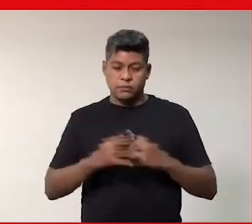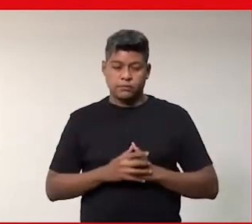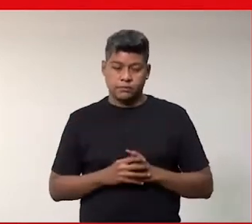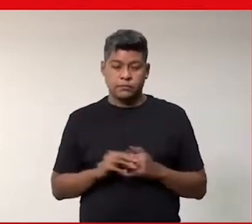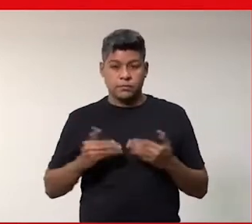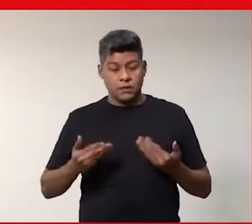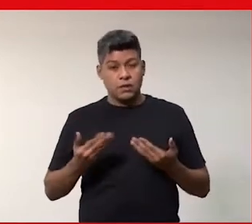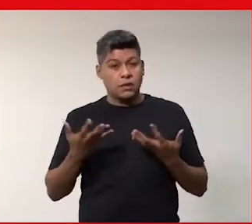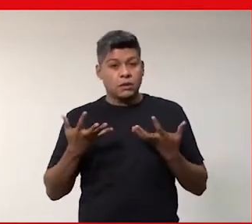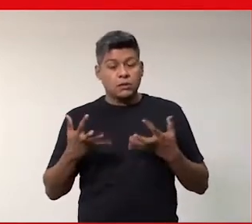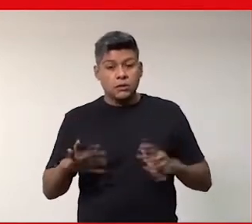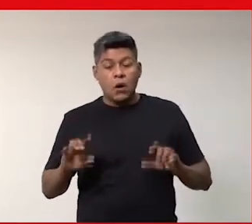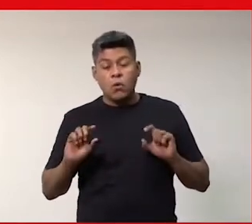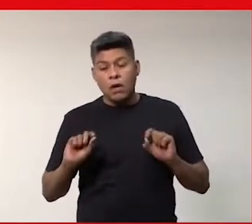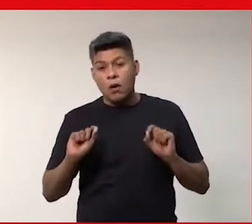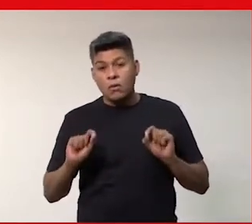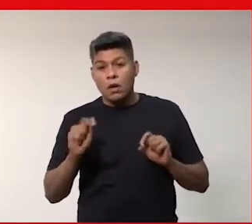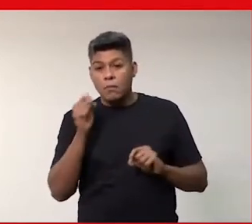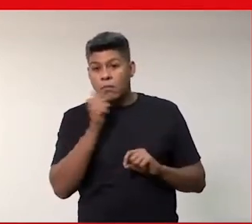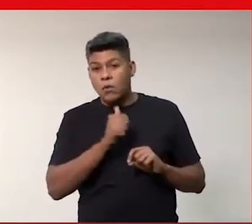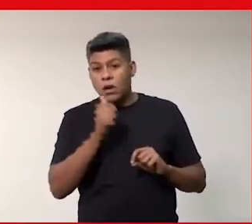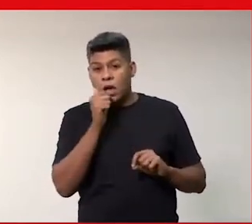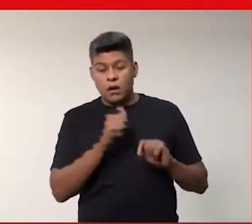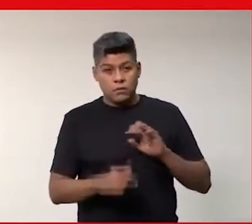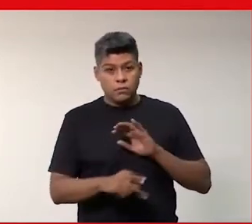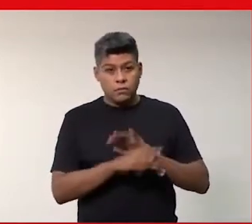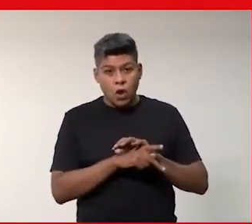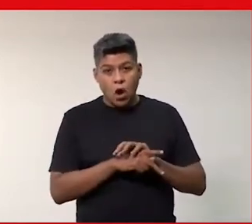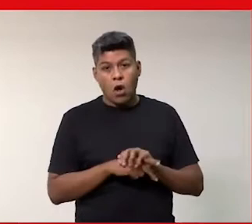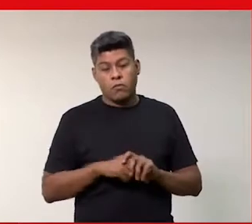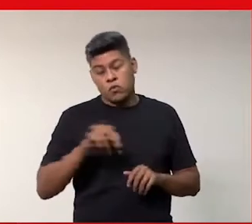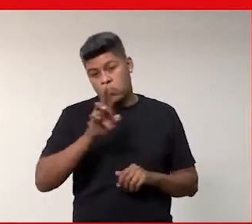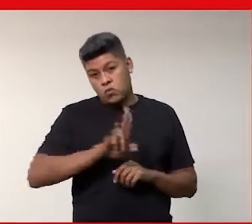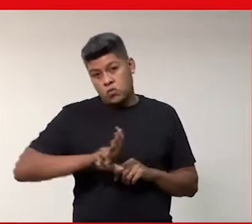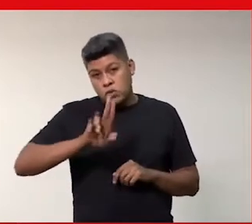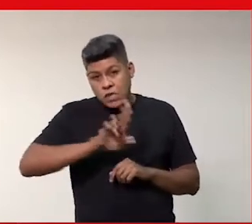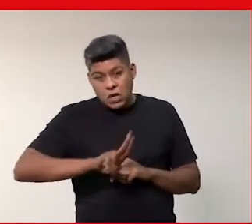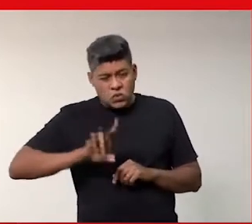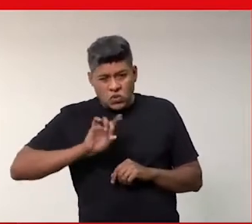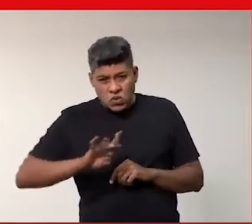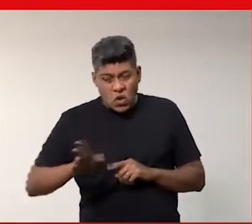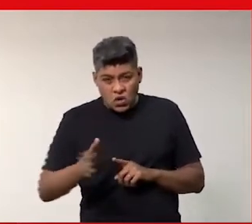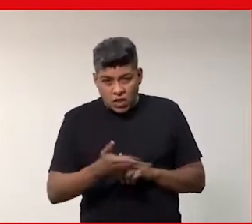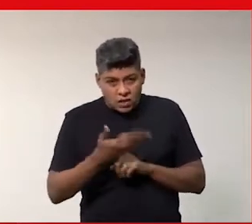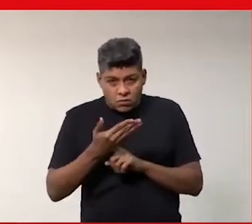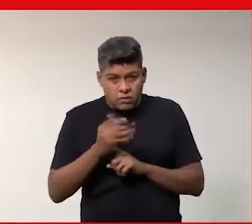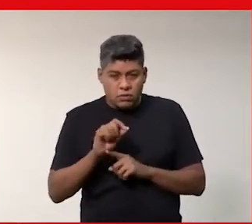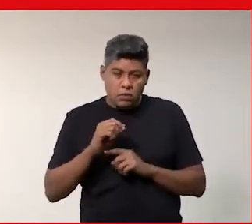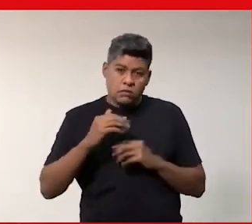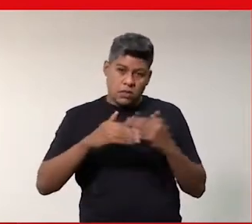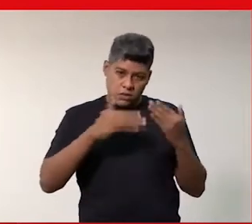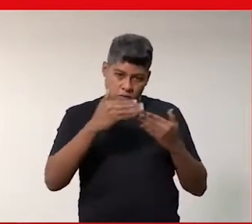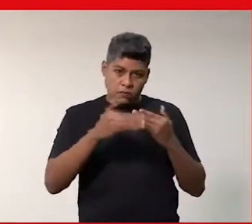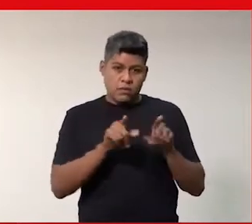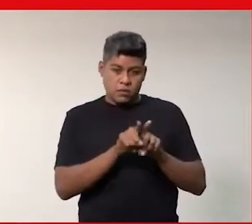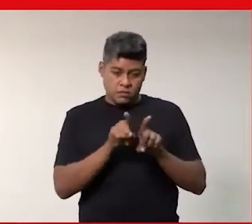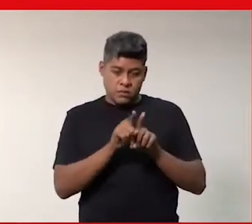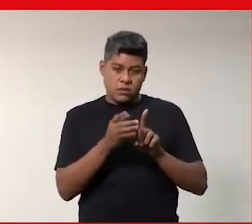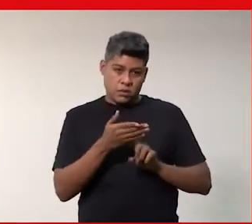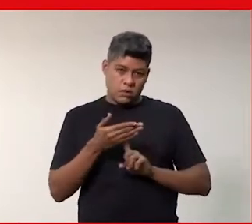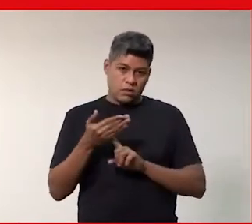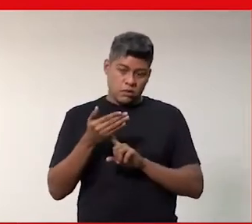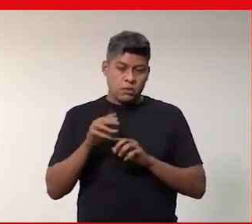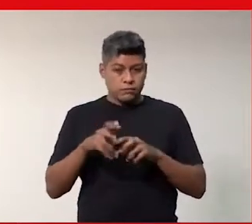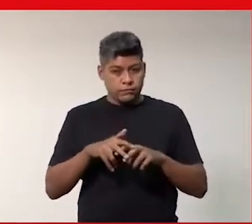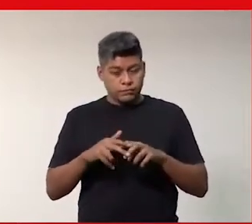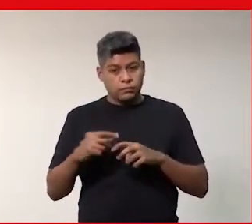não quer as mulheres apenas consumindo tecnologia, a gente quer mulheres desenvolvendo tecnologia, e é